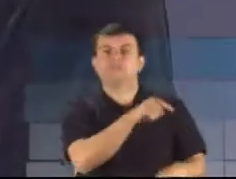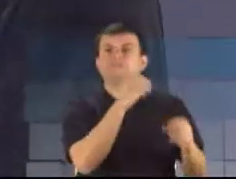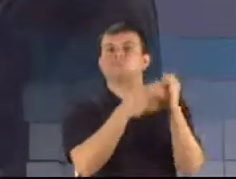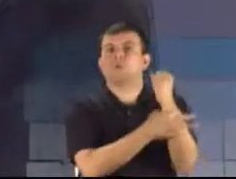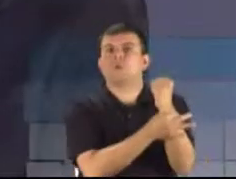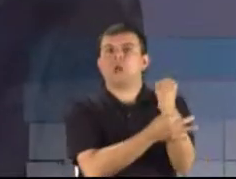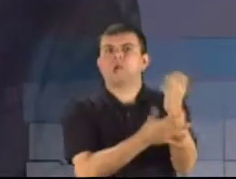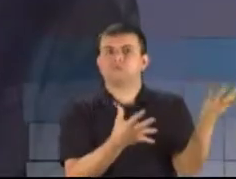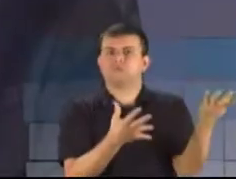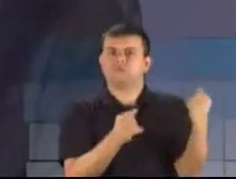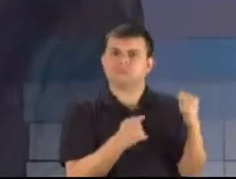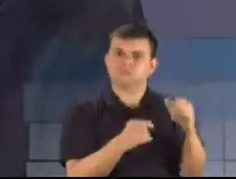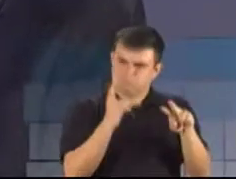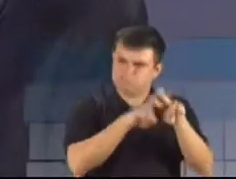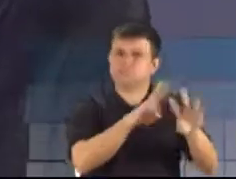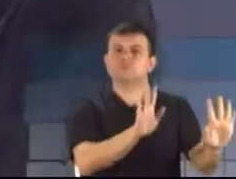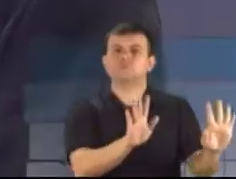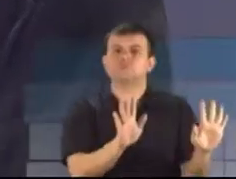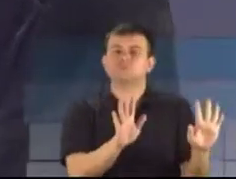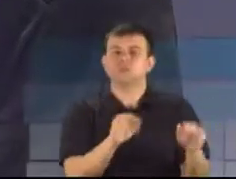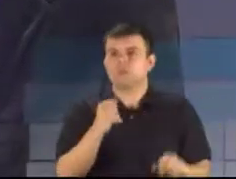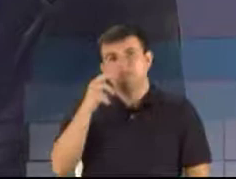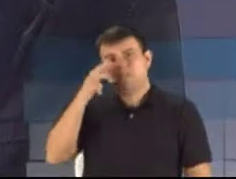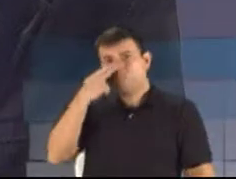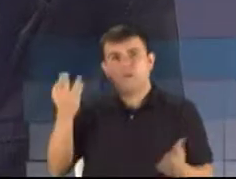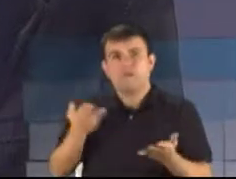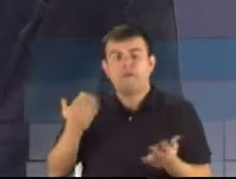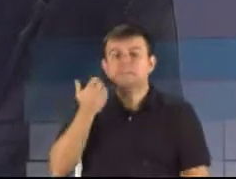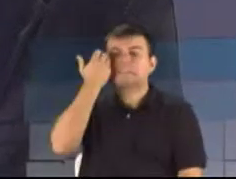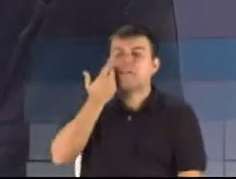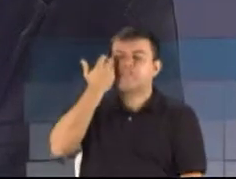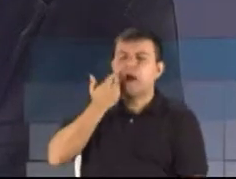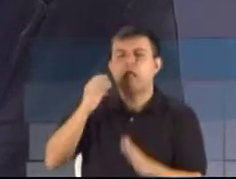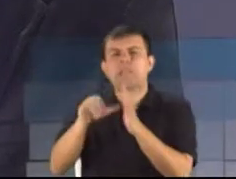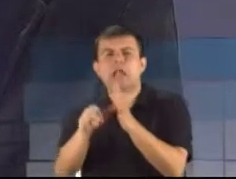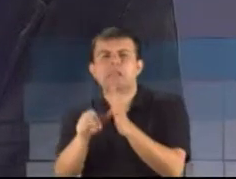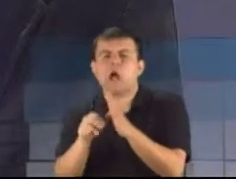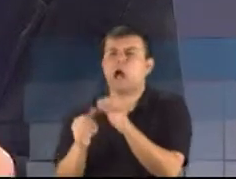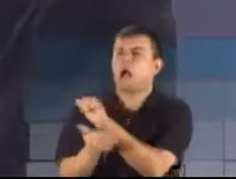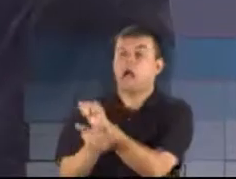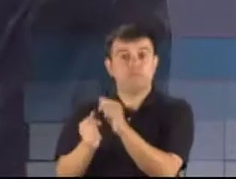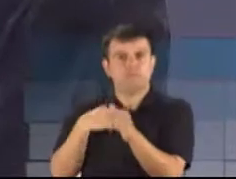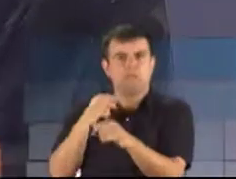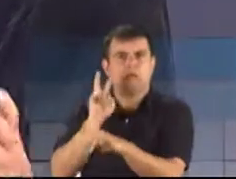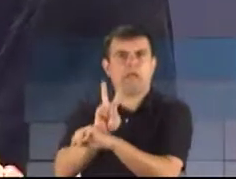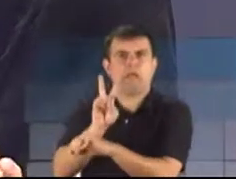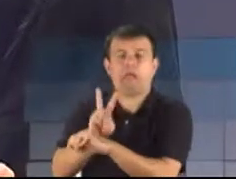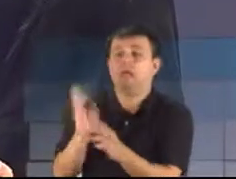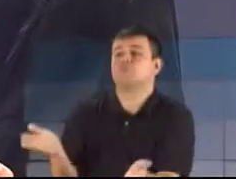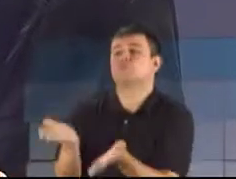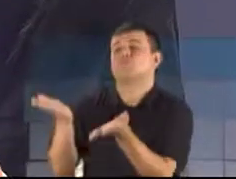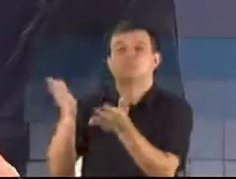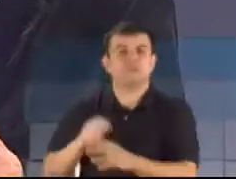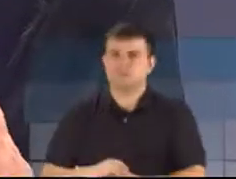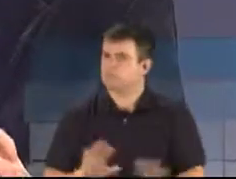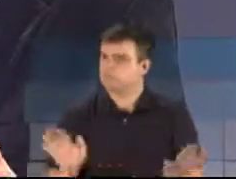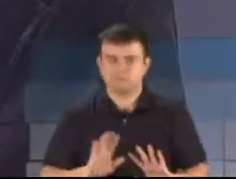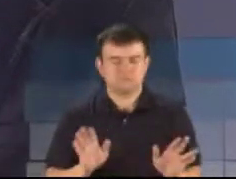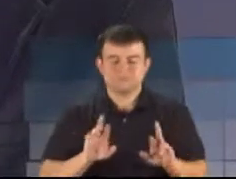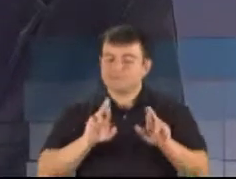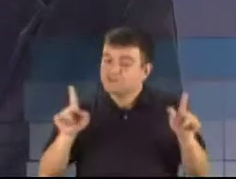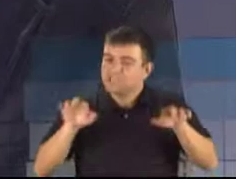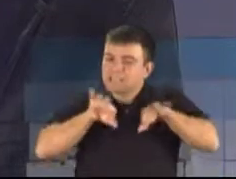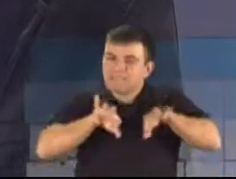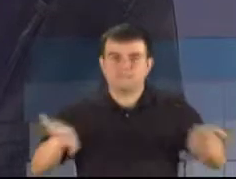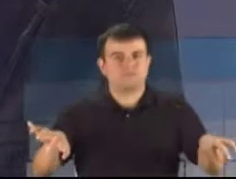protege muito o bandido, o ladrão, o safado. Então, eu acredito que segurança é uma coisa e Direitos Humanos é outra. Nós temos que separar as